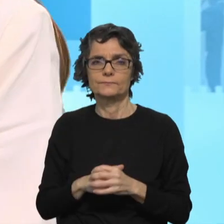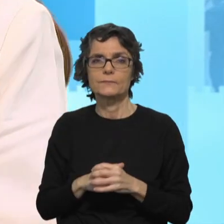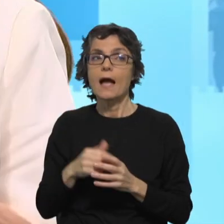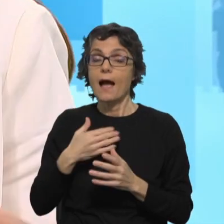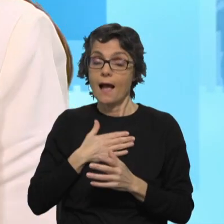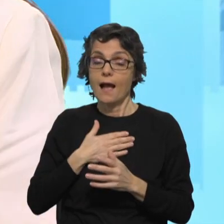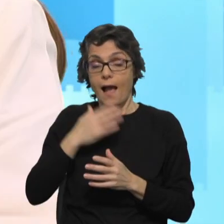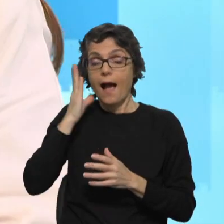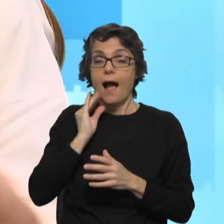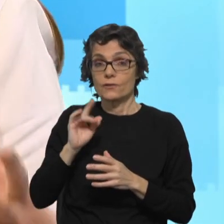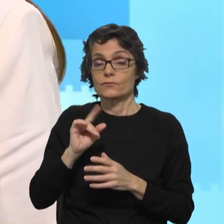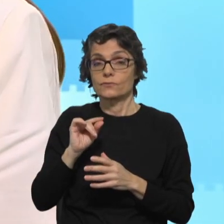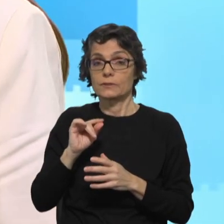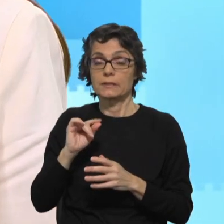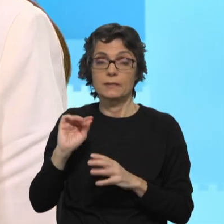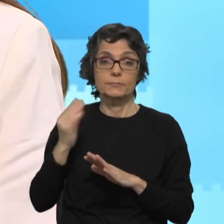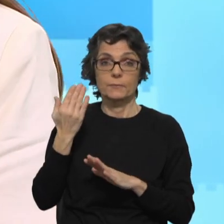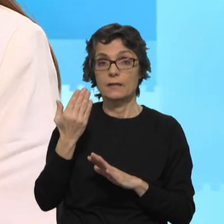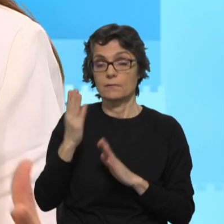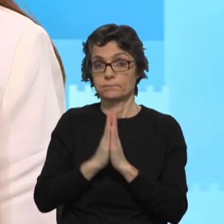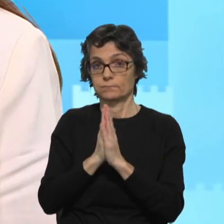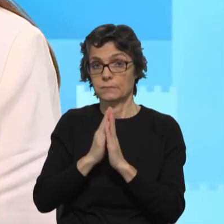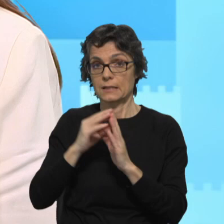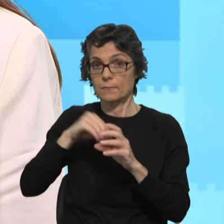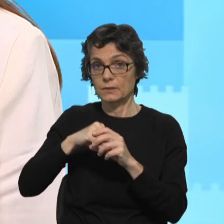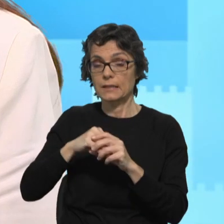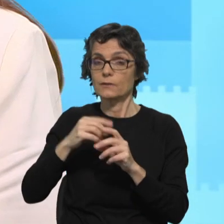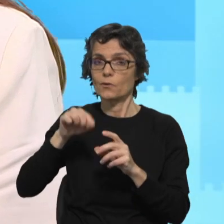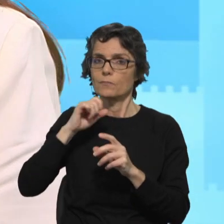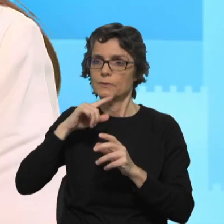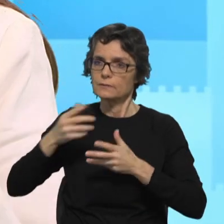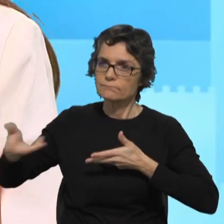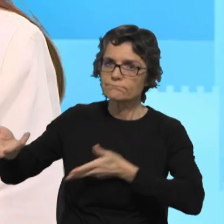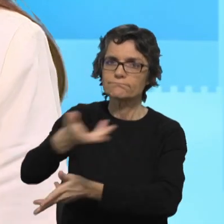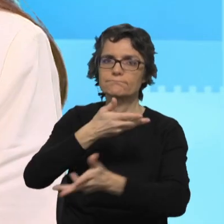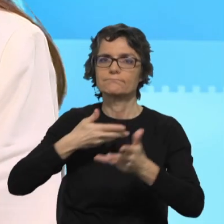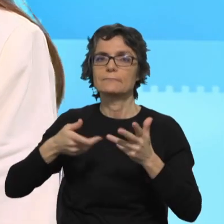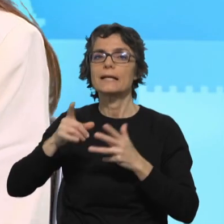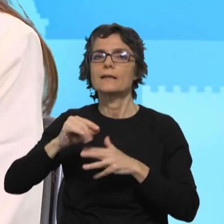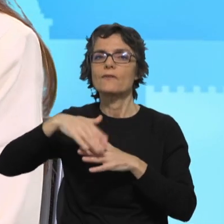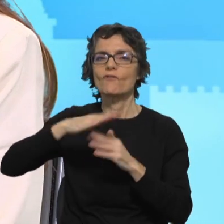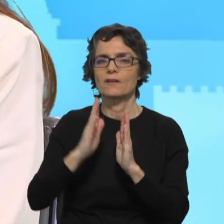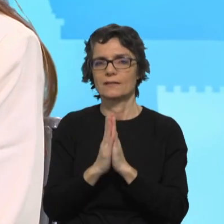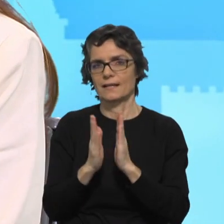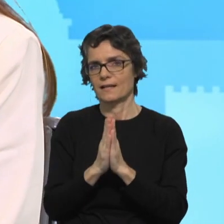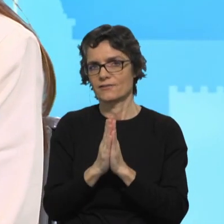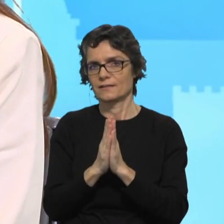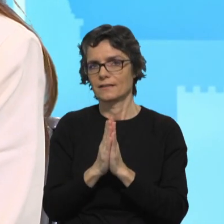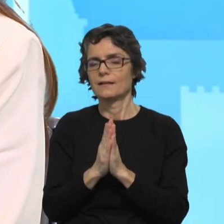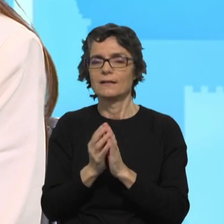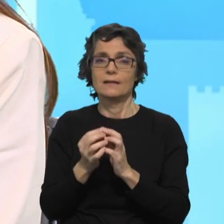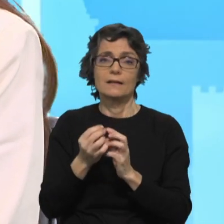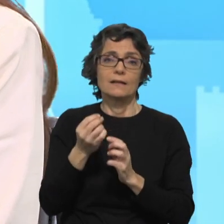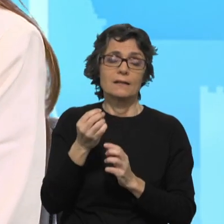destino, em primeiro lugar, dentro, no seio da Igreja, de o podermos partilhar, mas também para fora da Igreja, enviarmos, quem sabe,